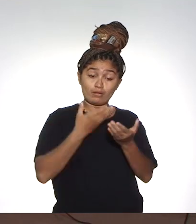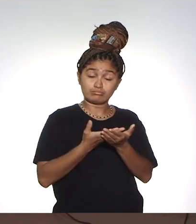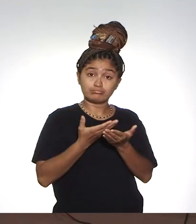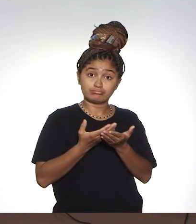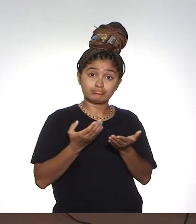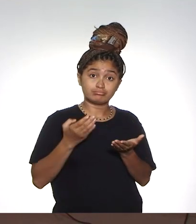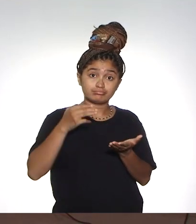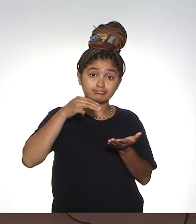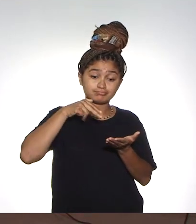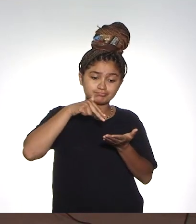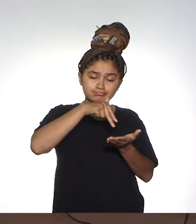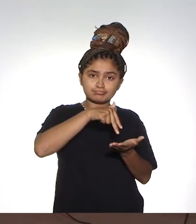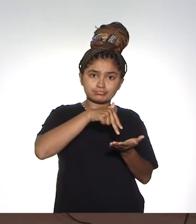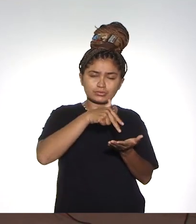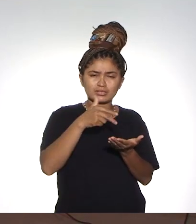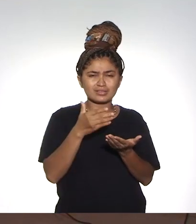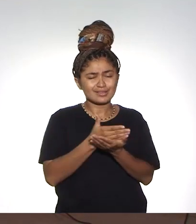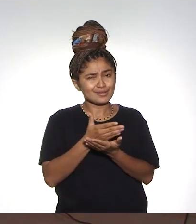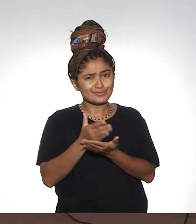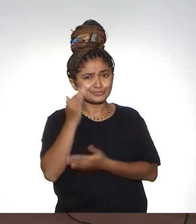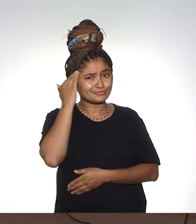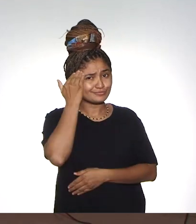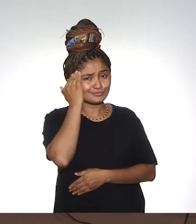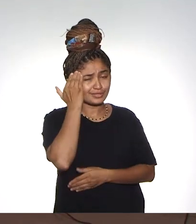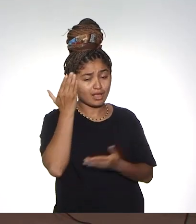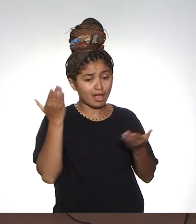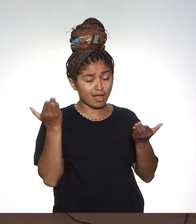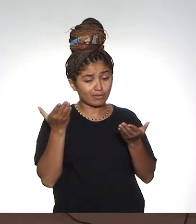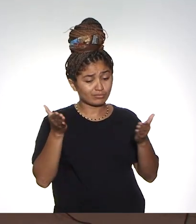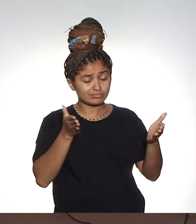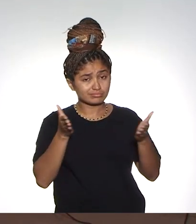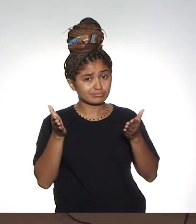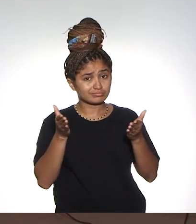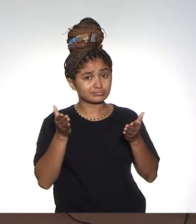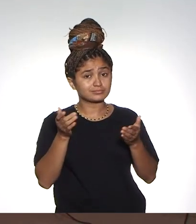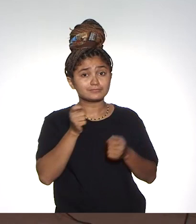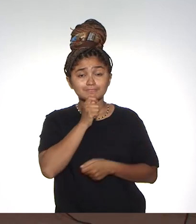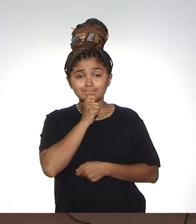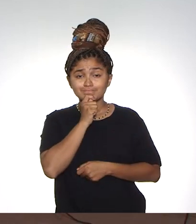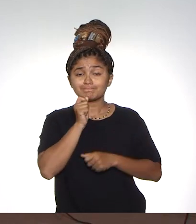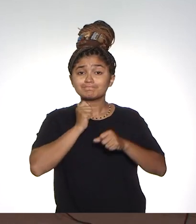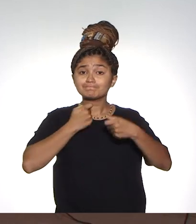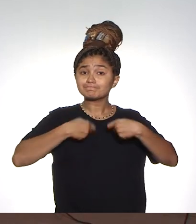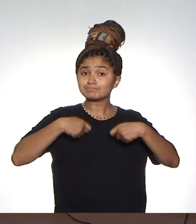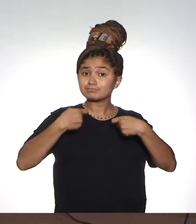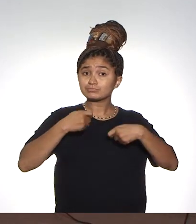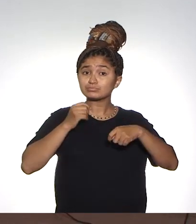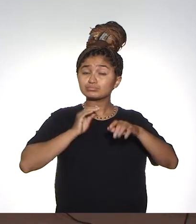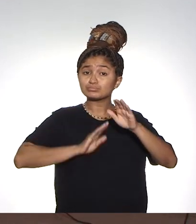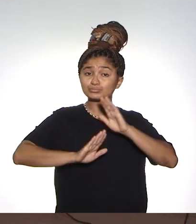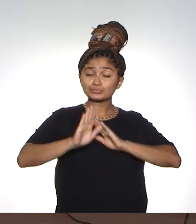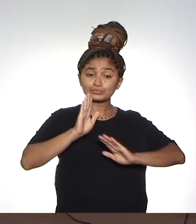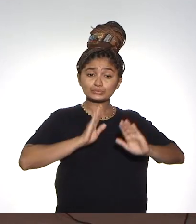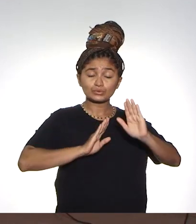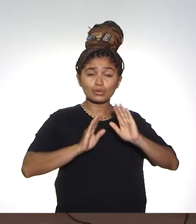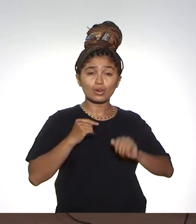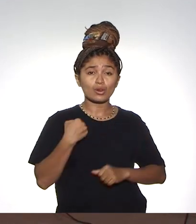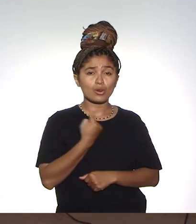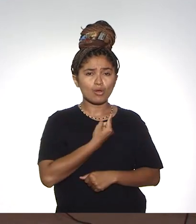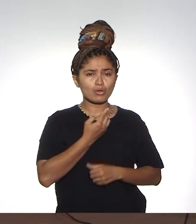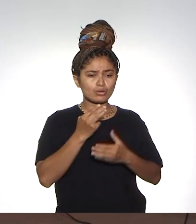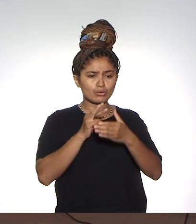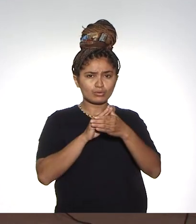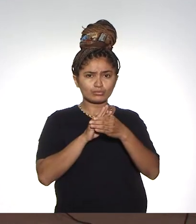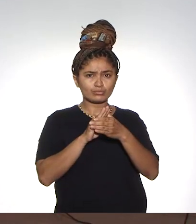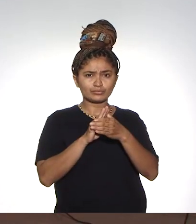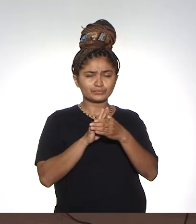das aulas presenciais e aqueles que não entendem que o momento é um momento ainda de precaução de saúde. E a nossa universidade não